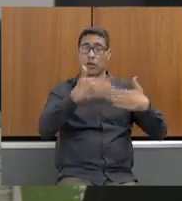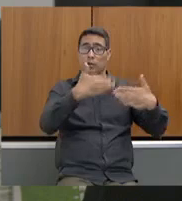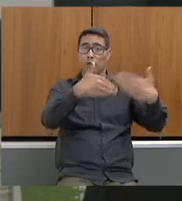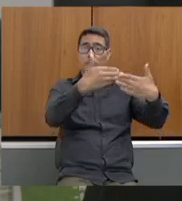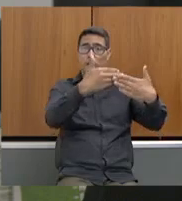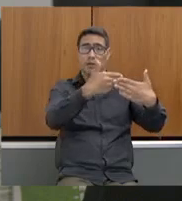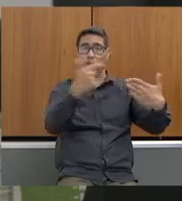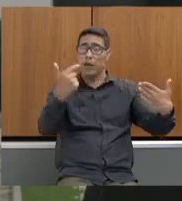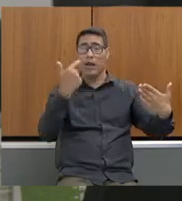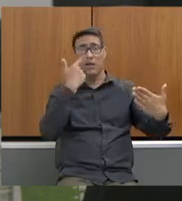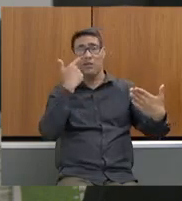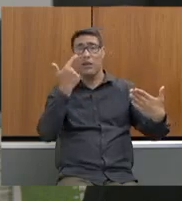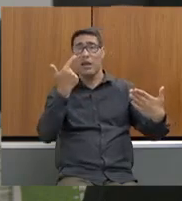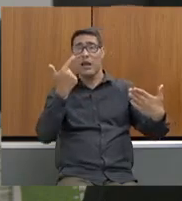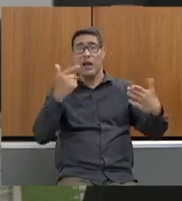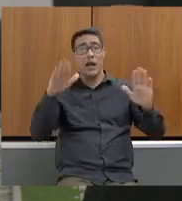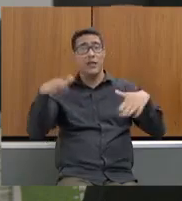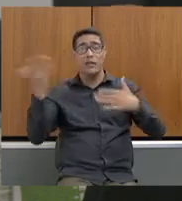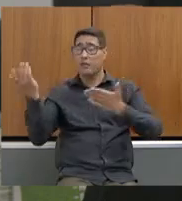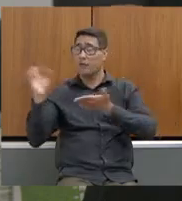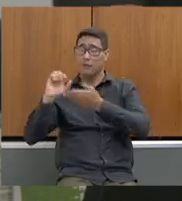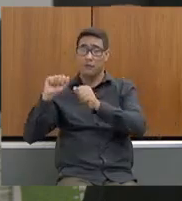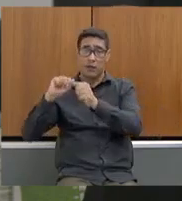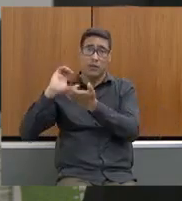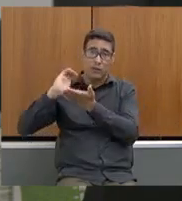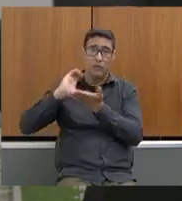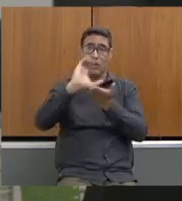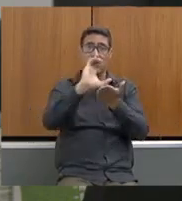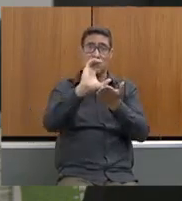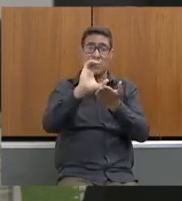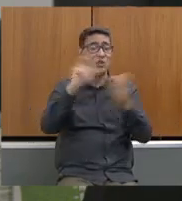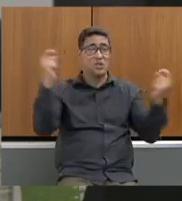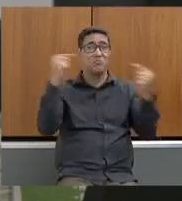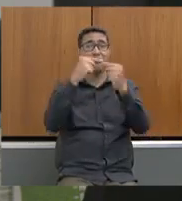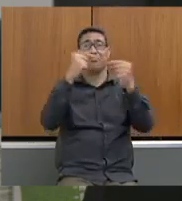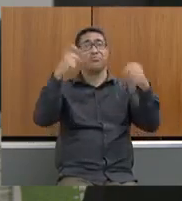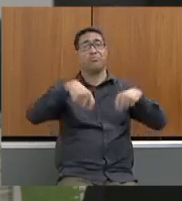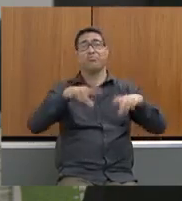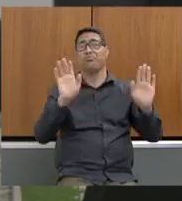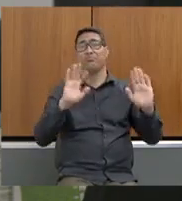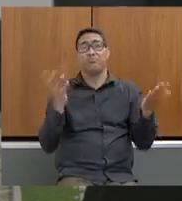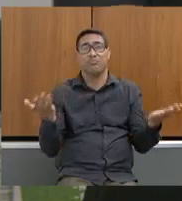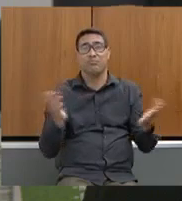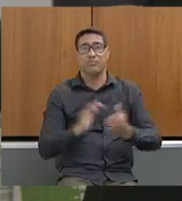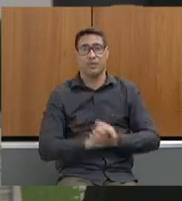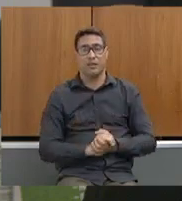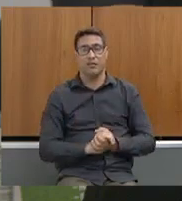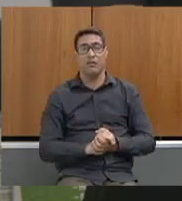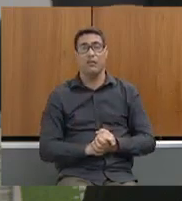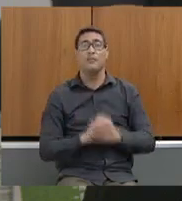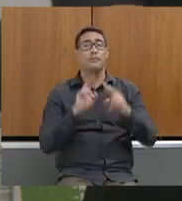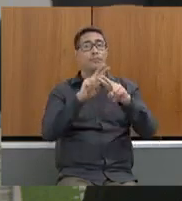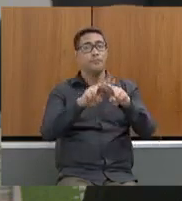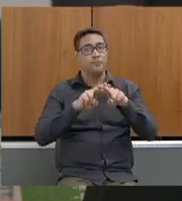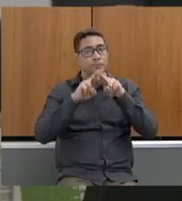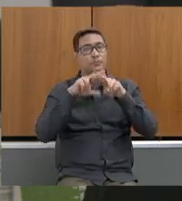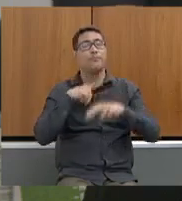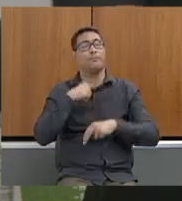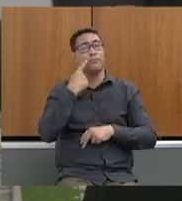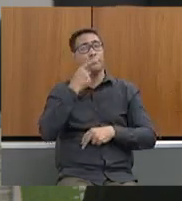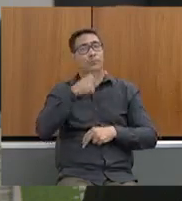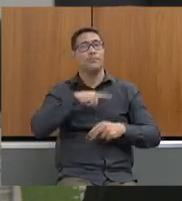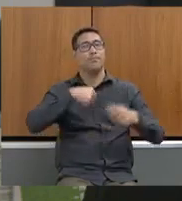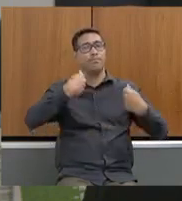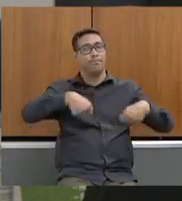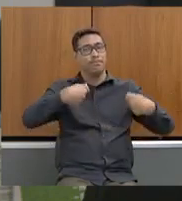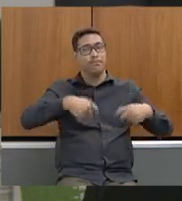já está inviável o investimento. Então, eu quero reforçar essa necessidade